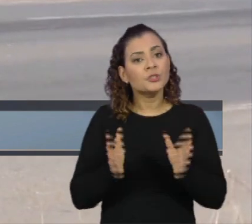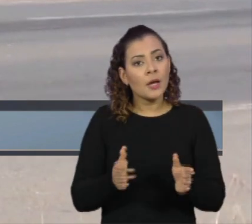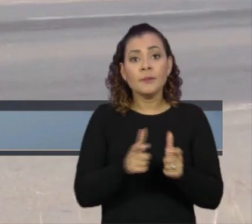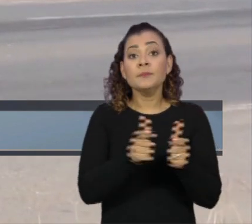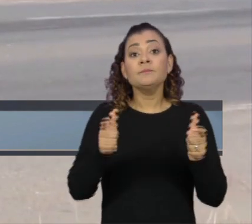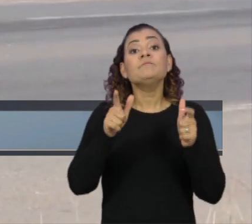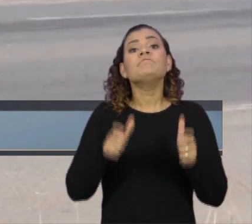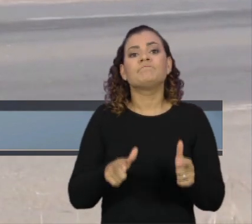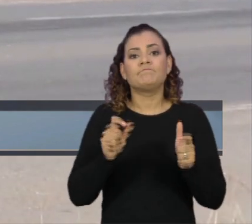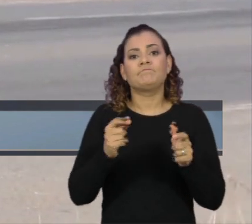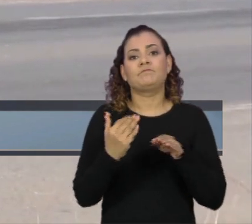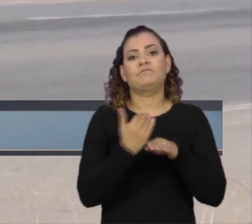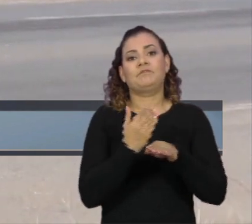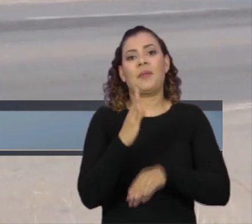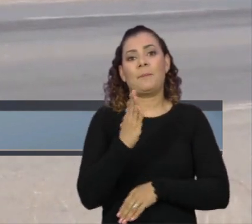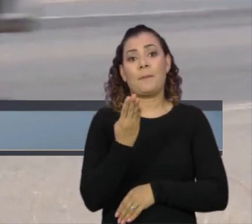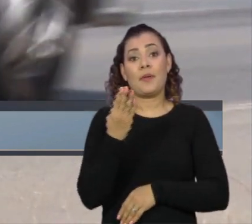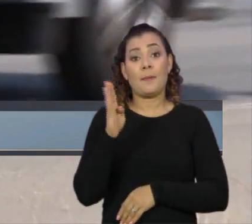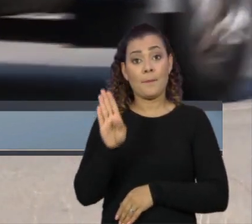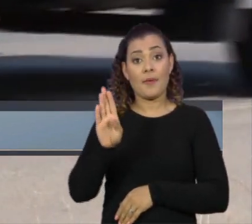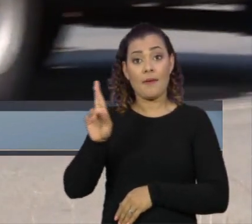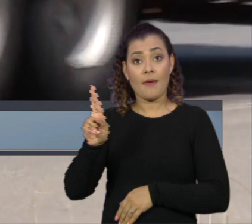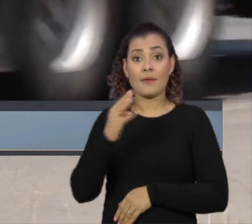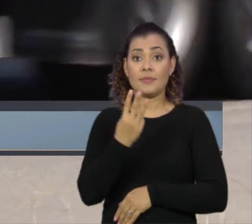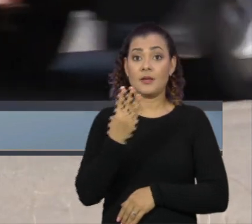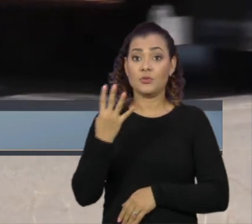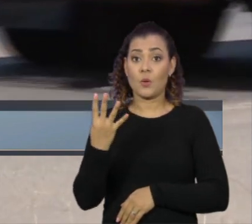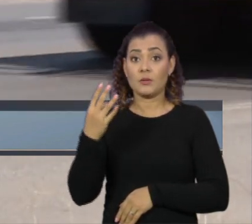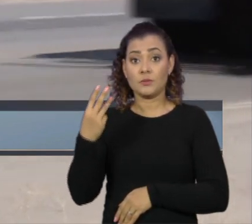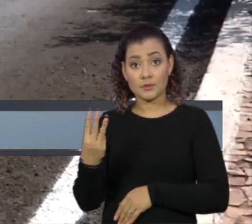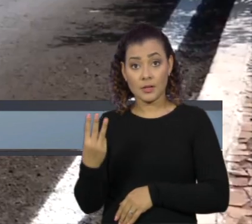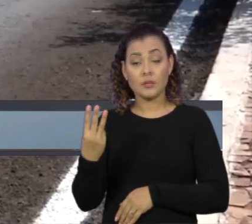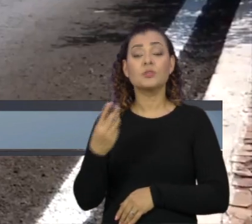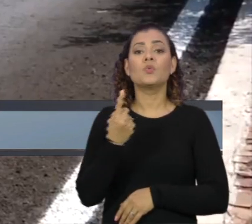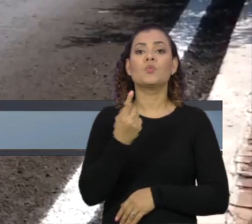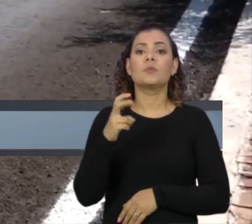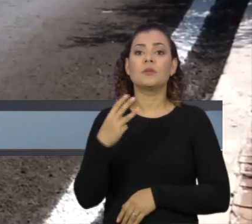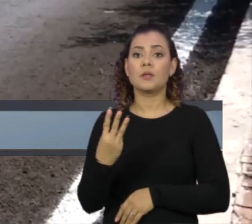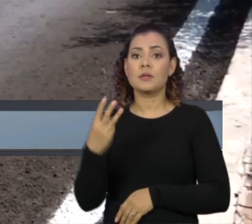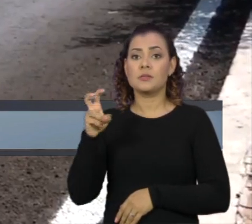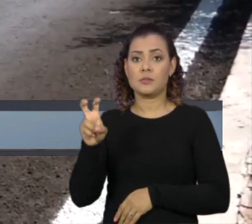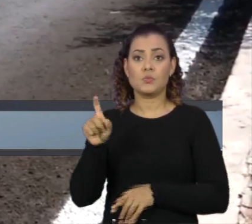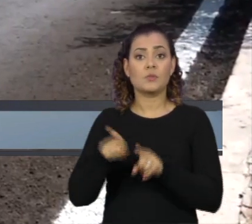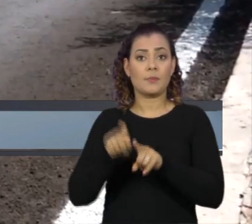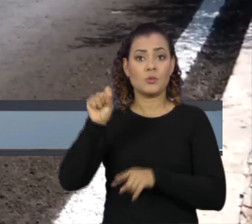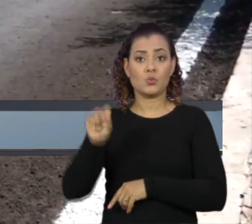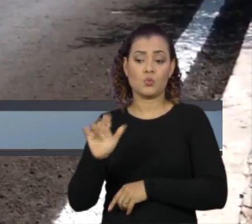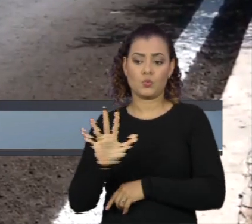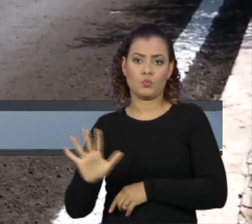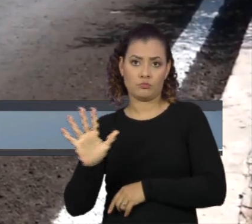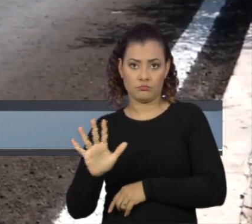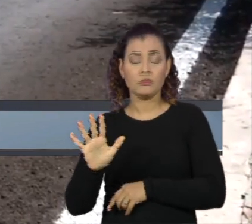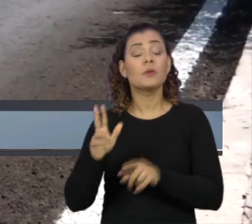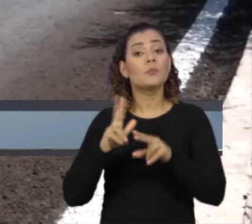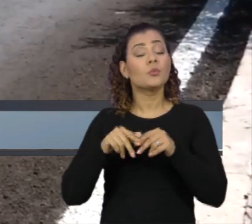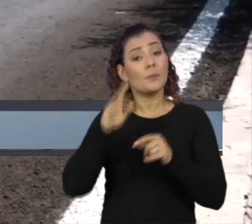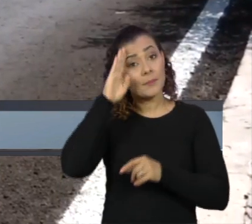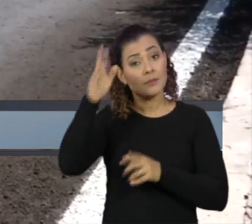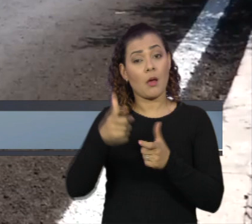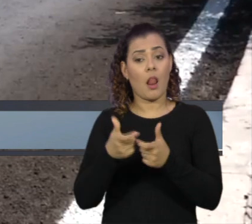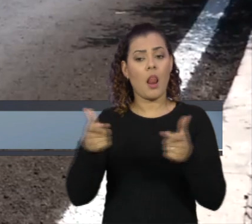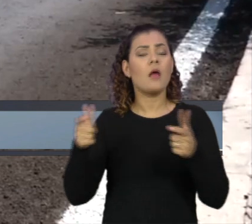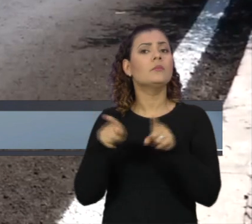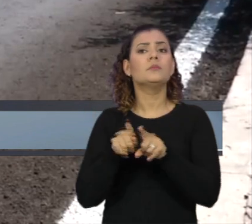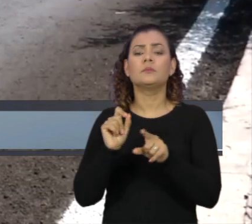situado nas BRs 343 e 135, no sul do Estado, tendo mais incidência nos